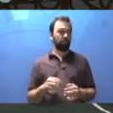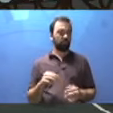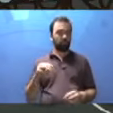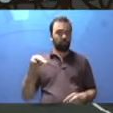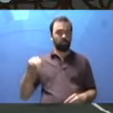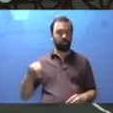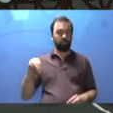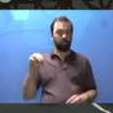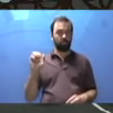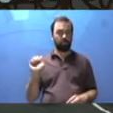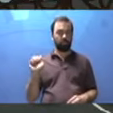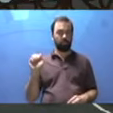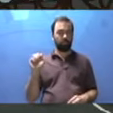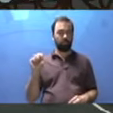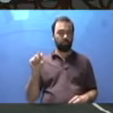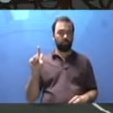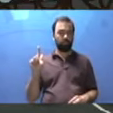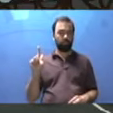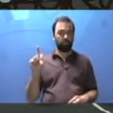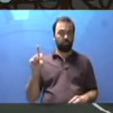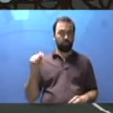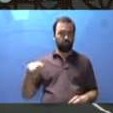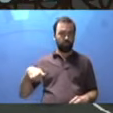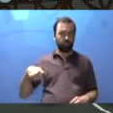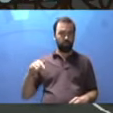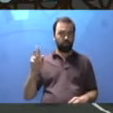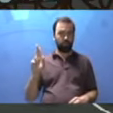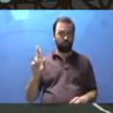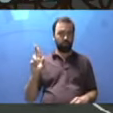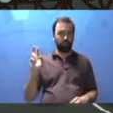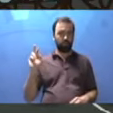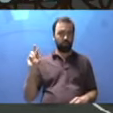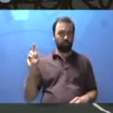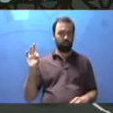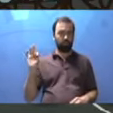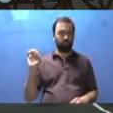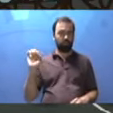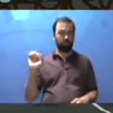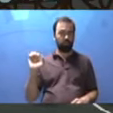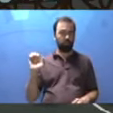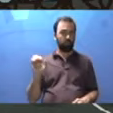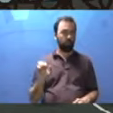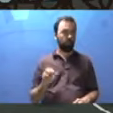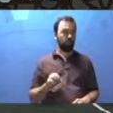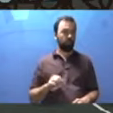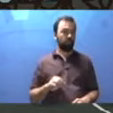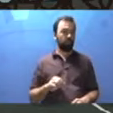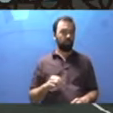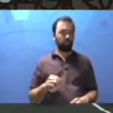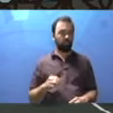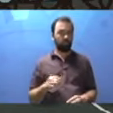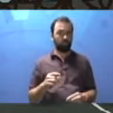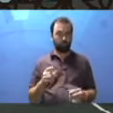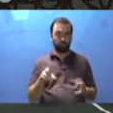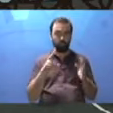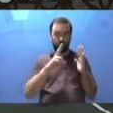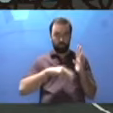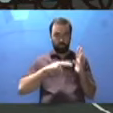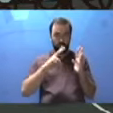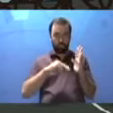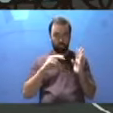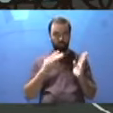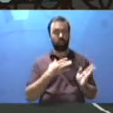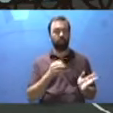A maquete da escola. A nossa aula, ela tem leitura e vocês vão fazer comigo igual a gente faz na sala. Certo?